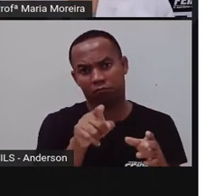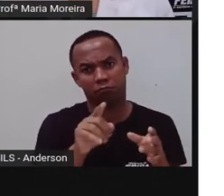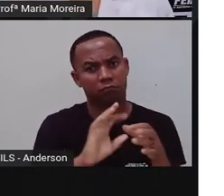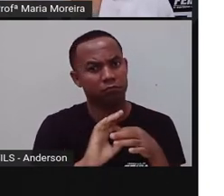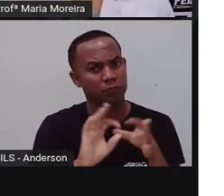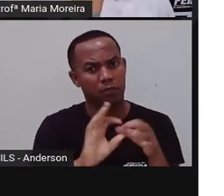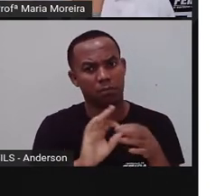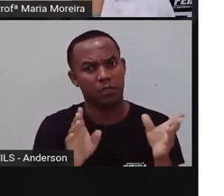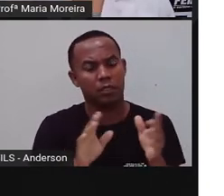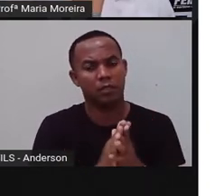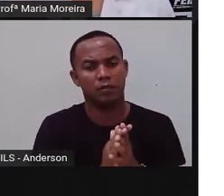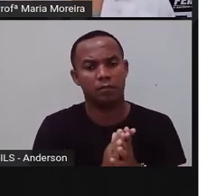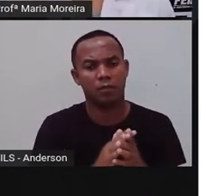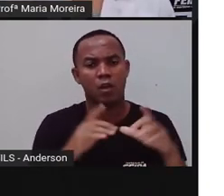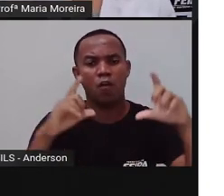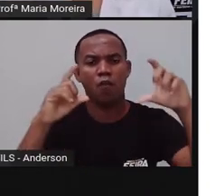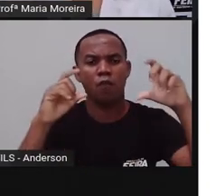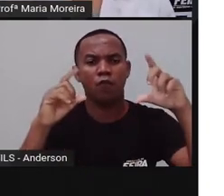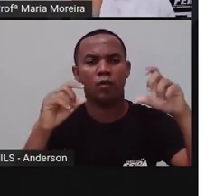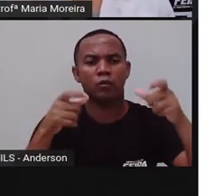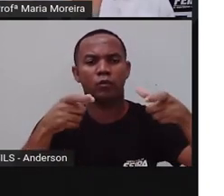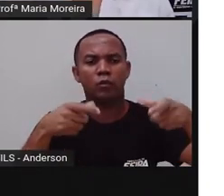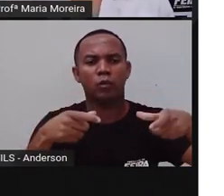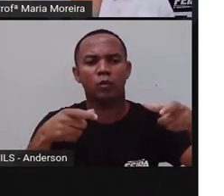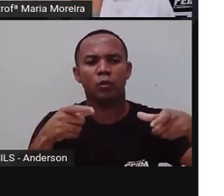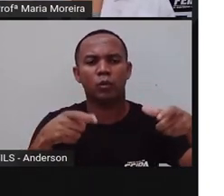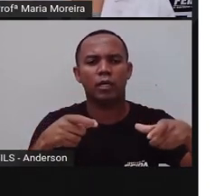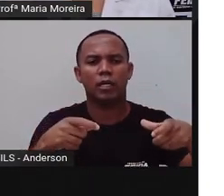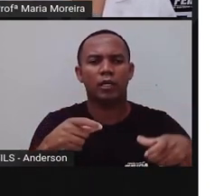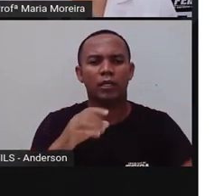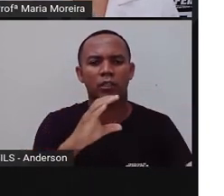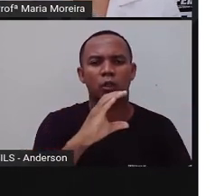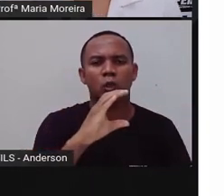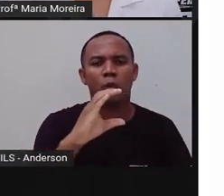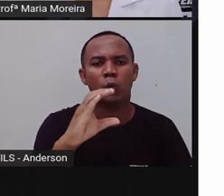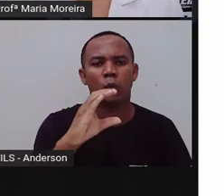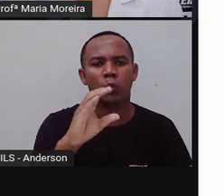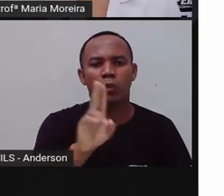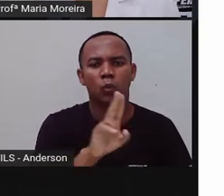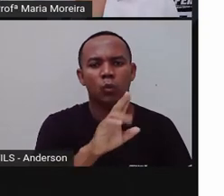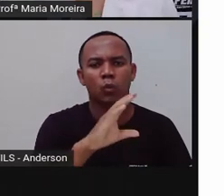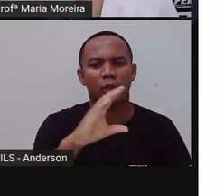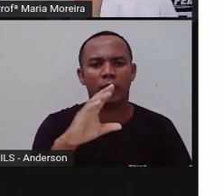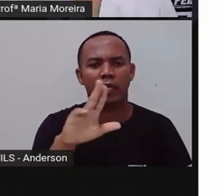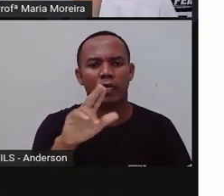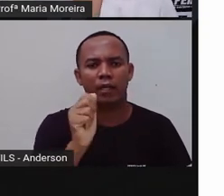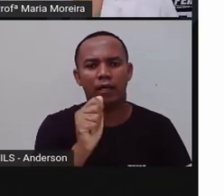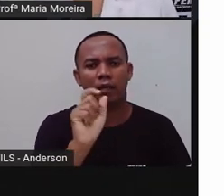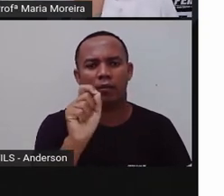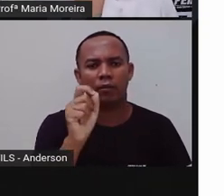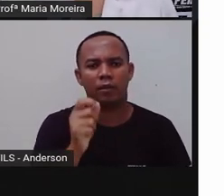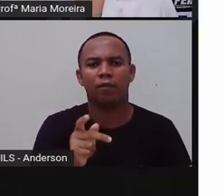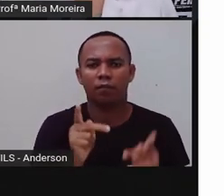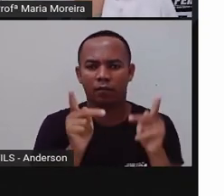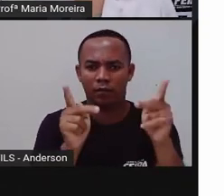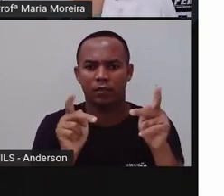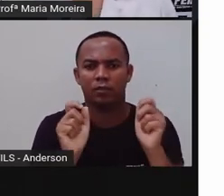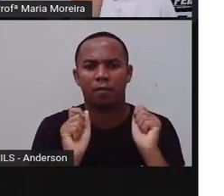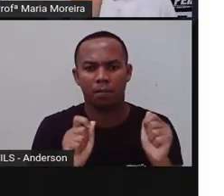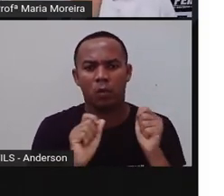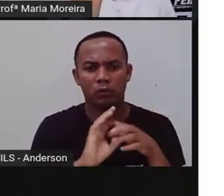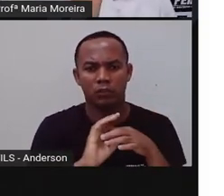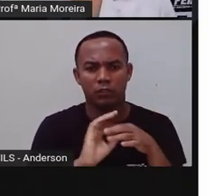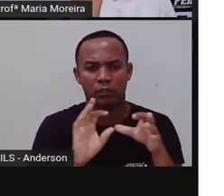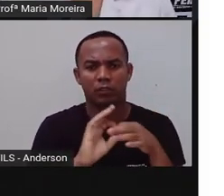né? É uma foto do Cuca, que tem um museu regional de arte aqui. Vale a pena, depois da pandemia e do isolamento social,